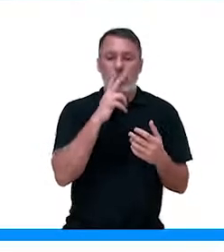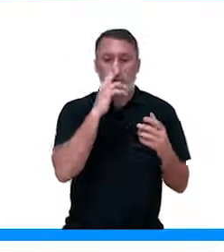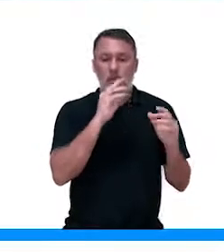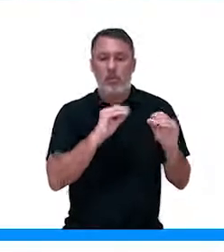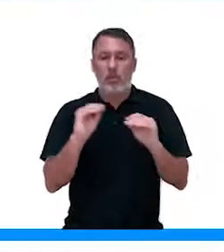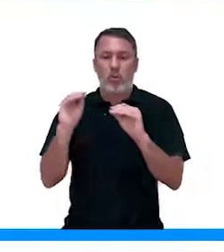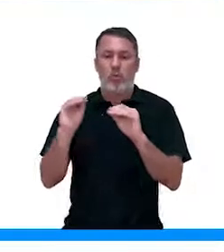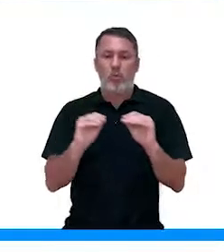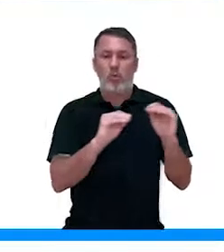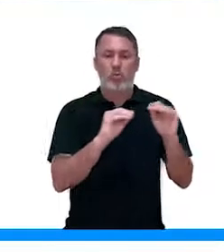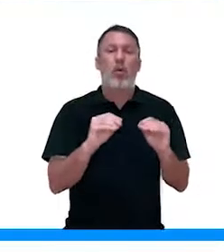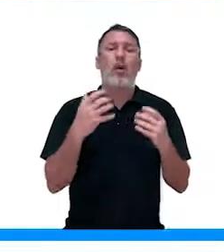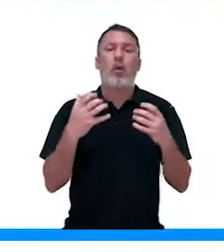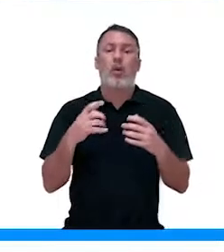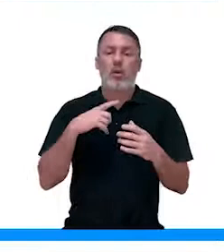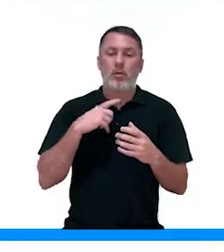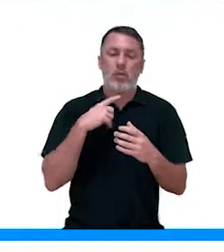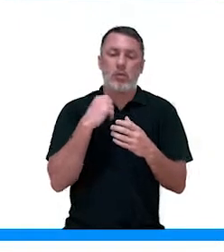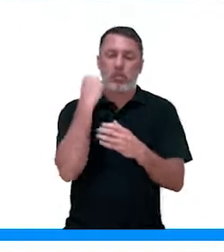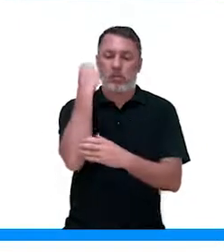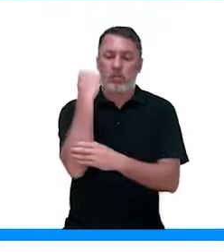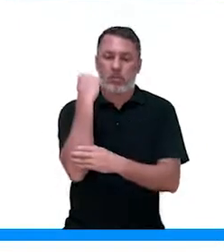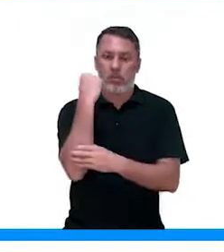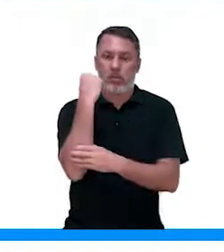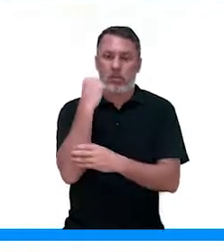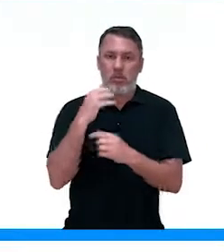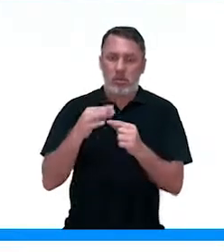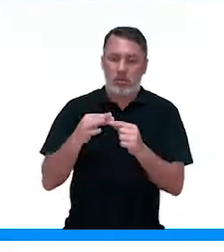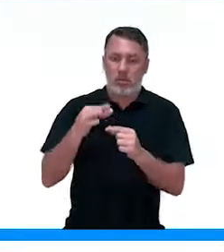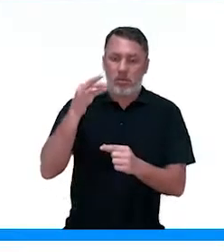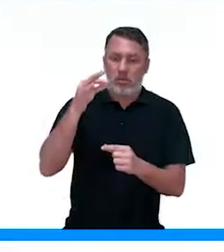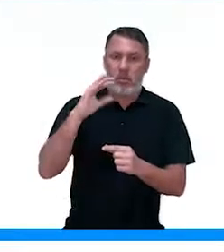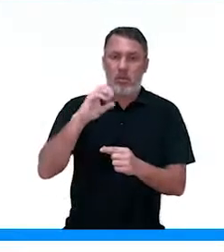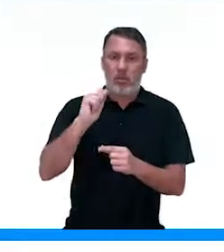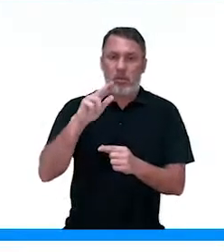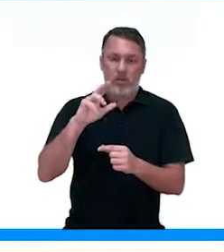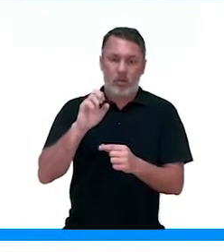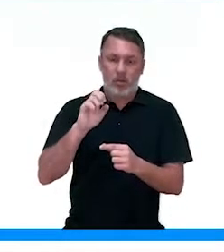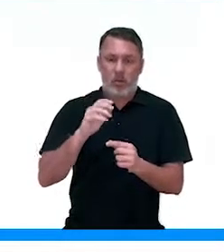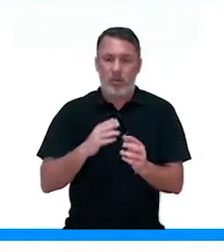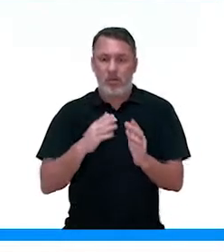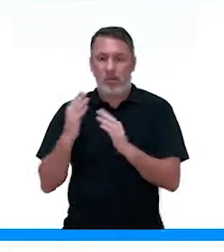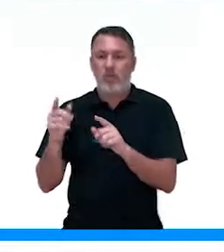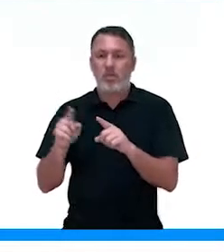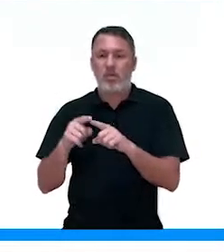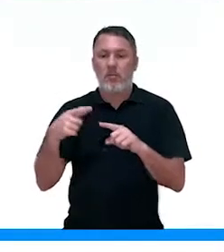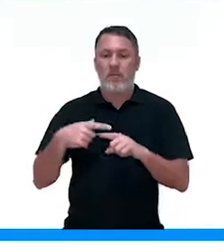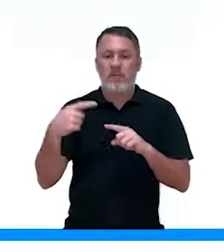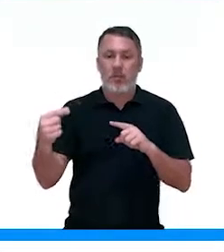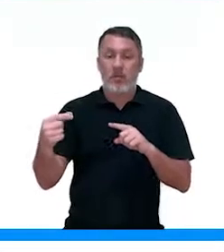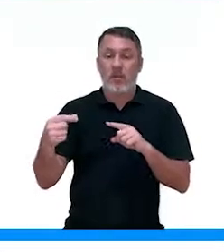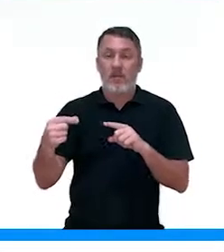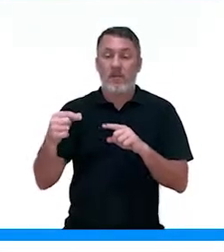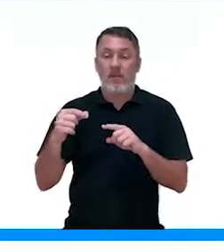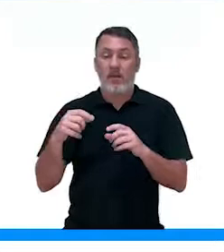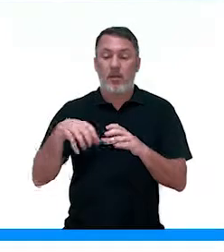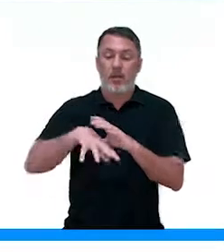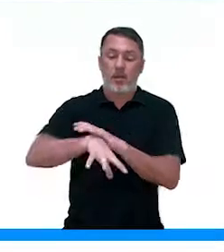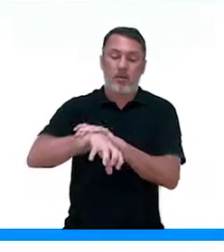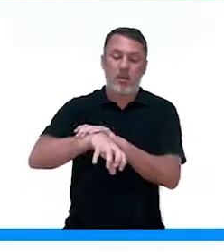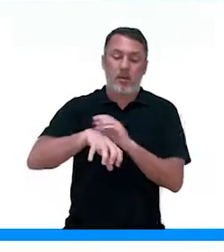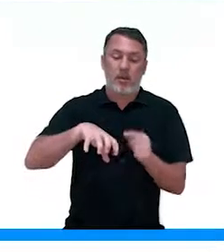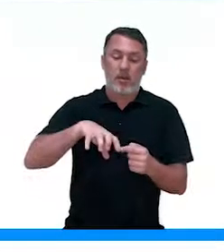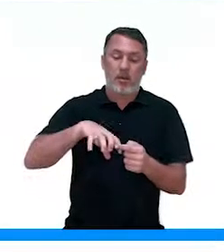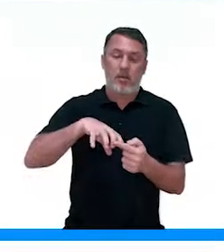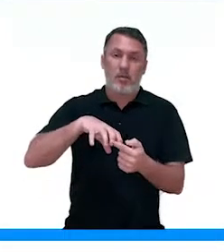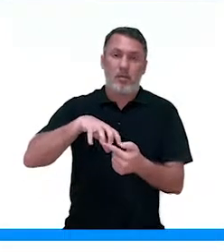deslocar em direção à base dos caules e as folhas e as pontas das raízes. E o